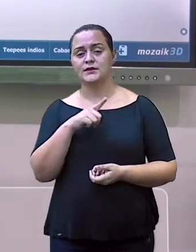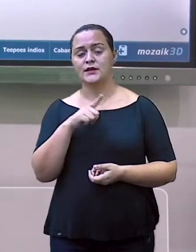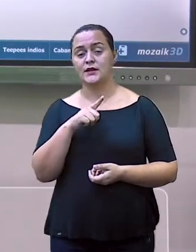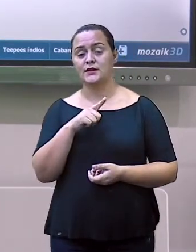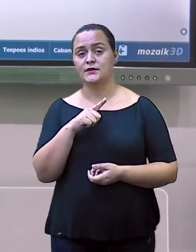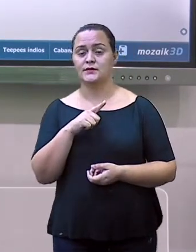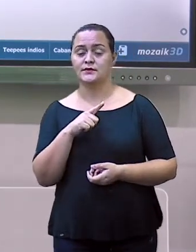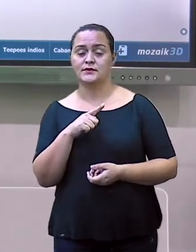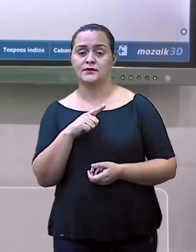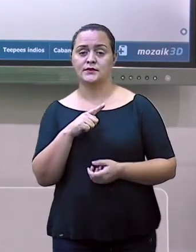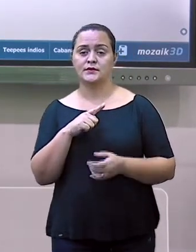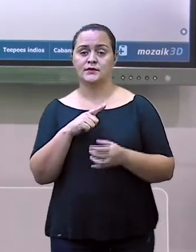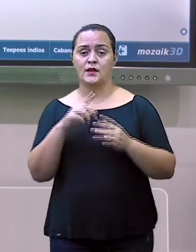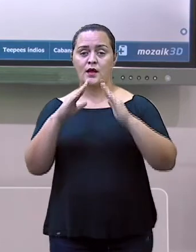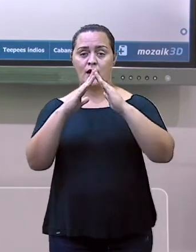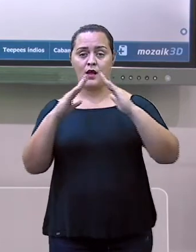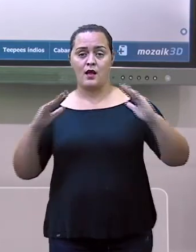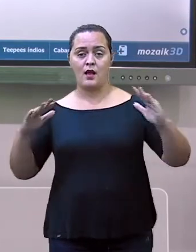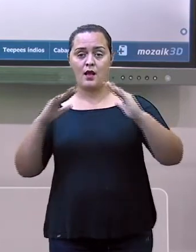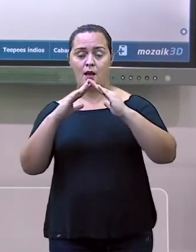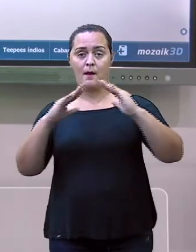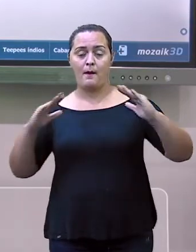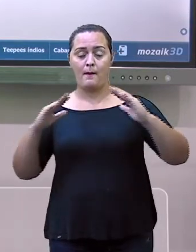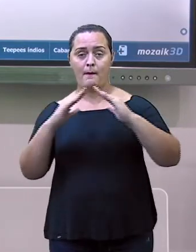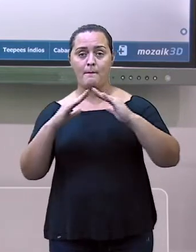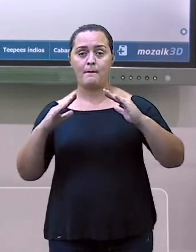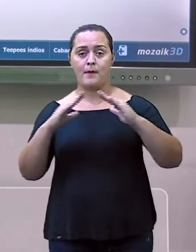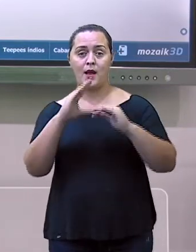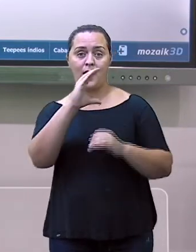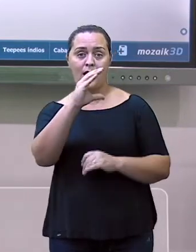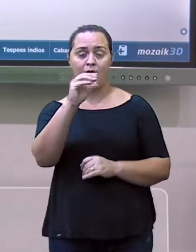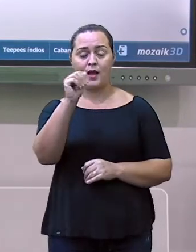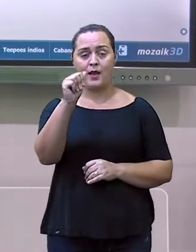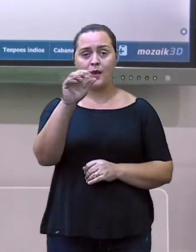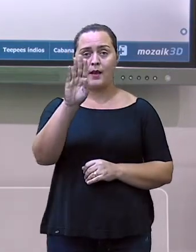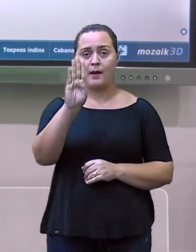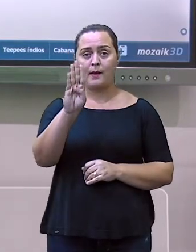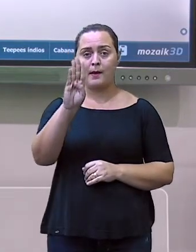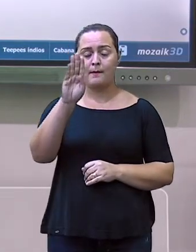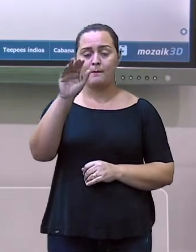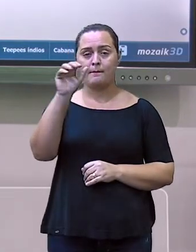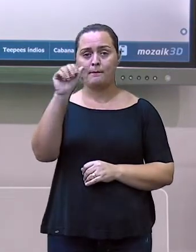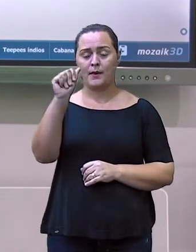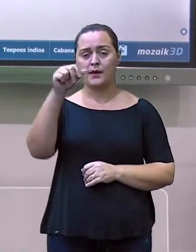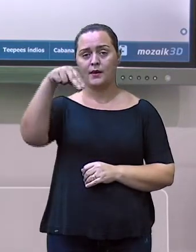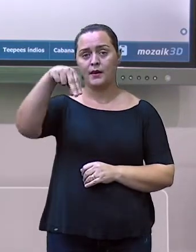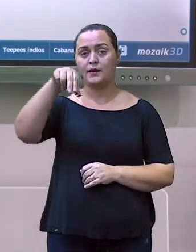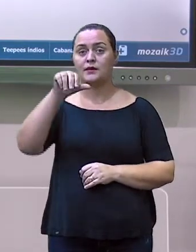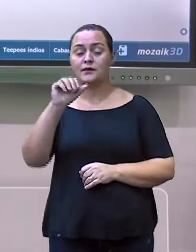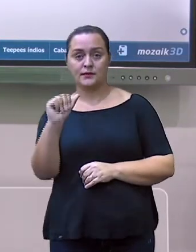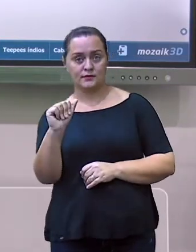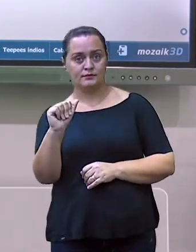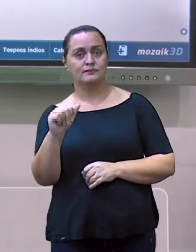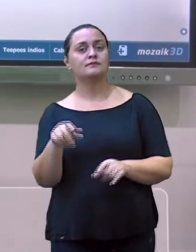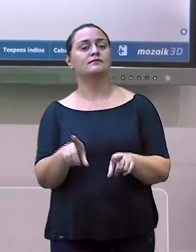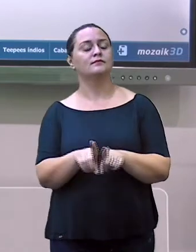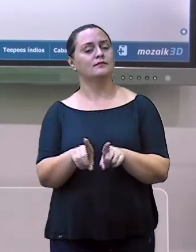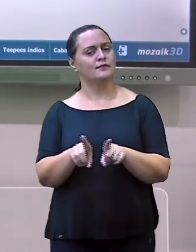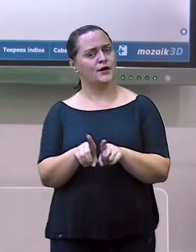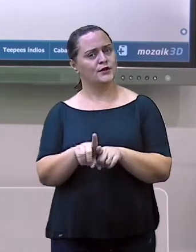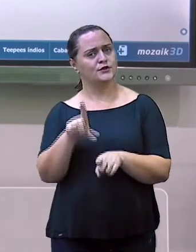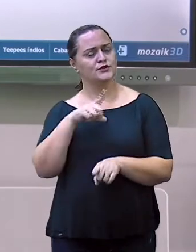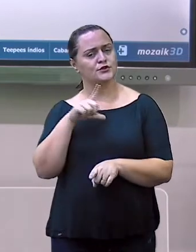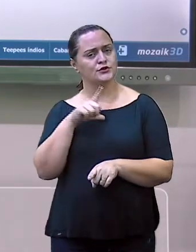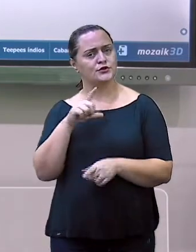cabanas de palhas, tem também a cabana feita de toras. Então, com o passar do tempo,